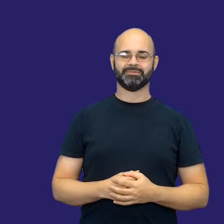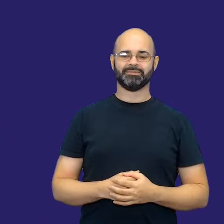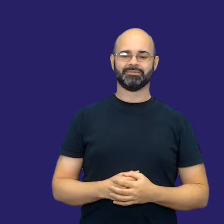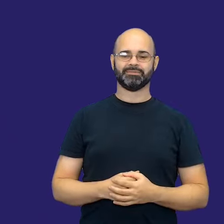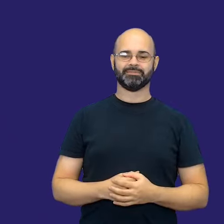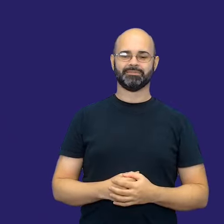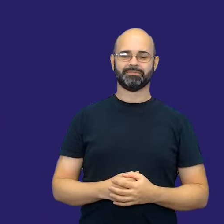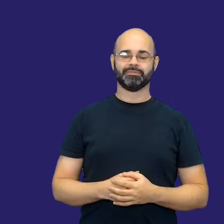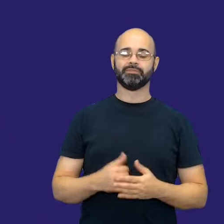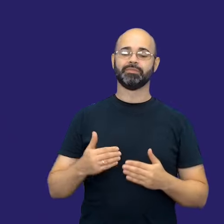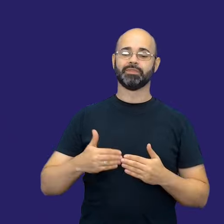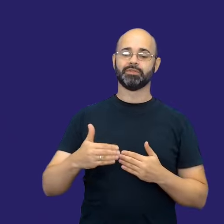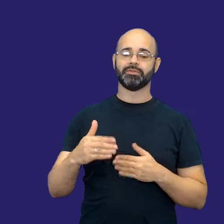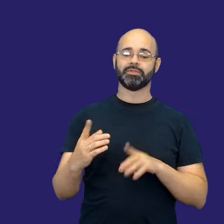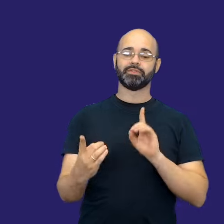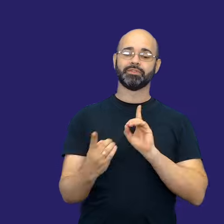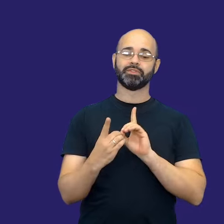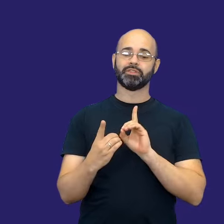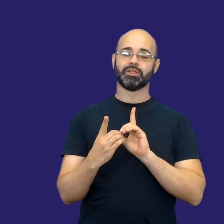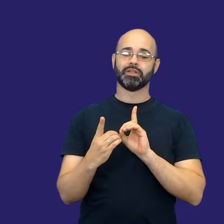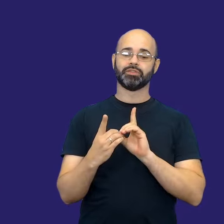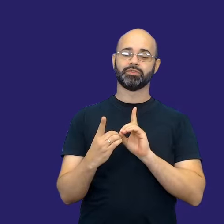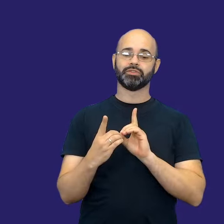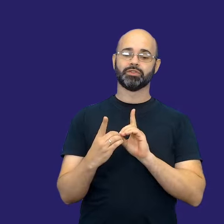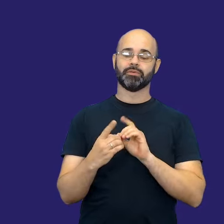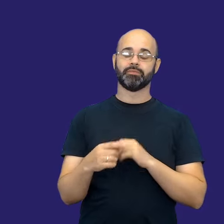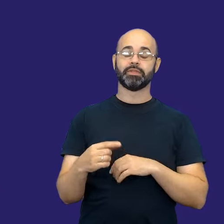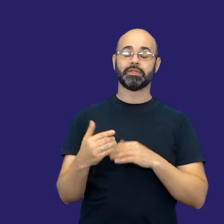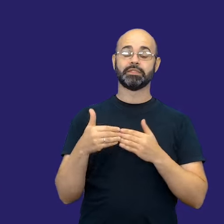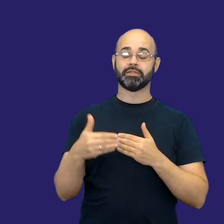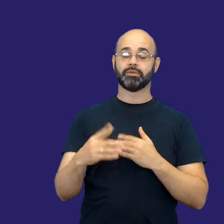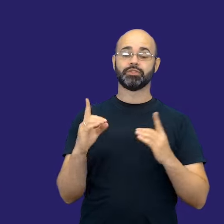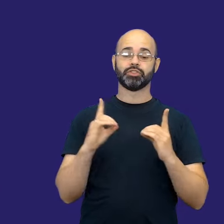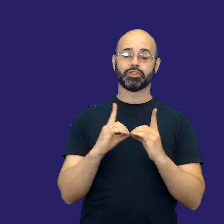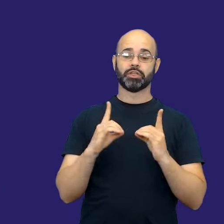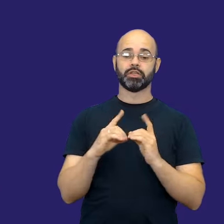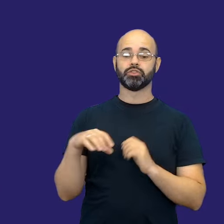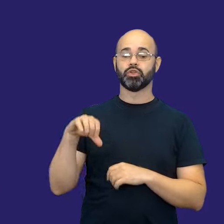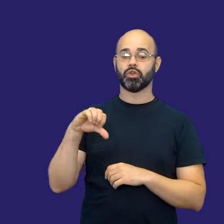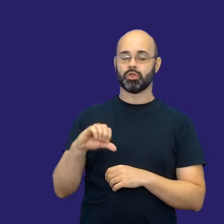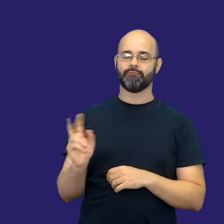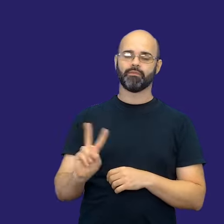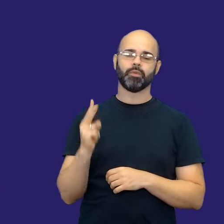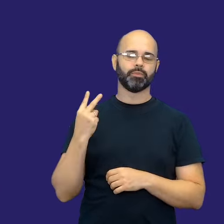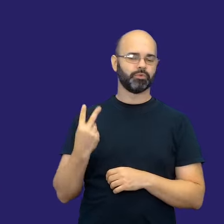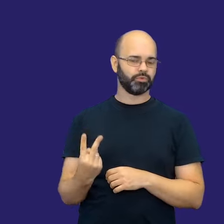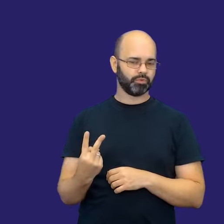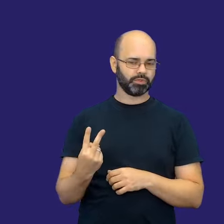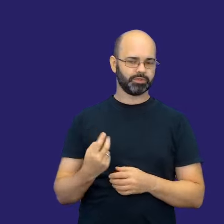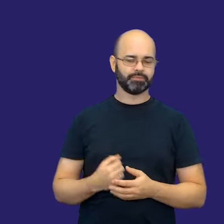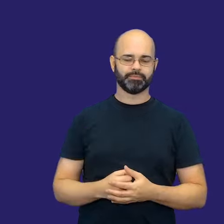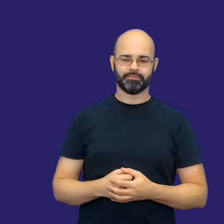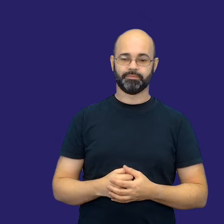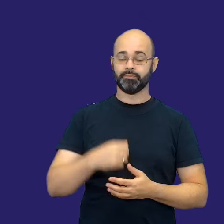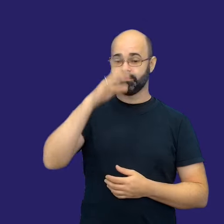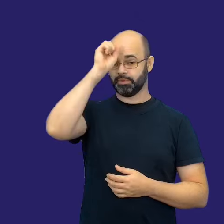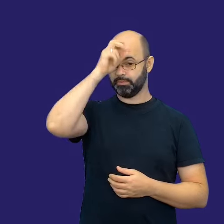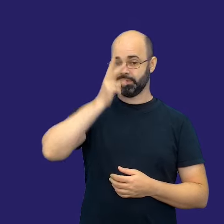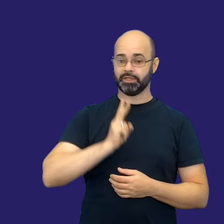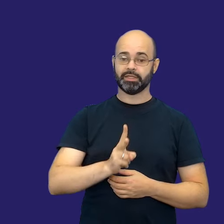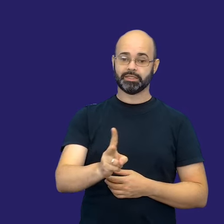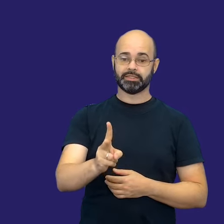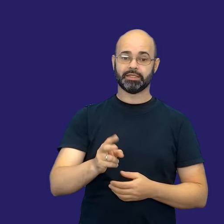didática 9, né? Do volume 2. E por falar em aprender sempre, seguindo o